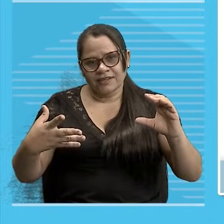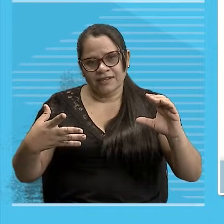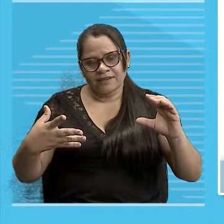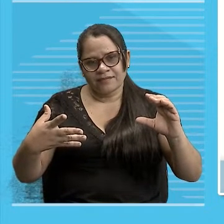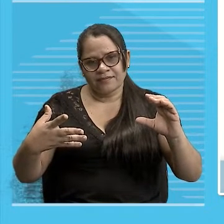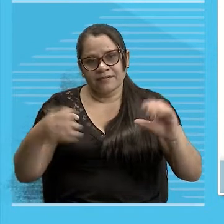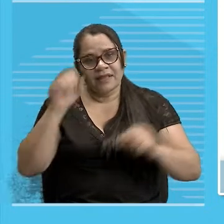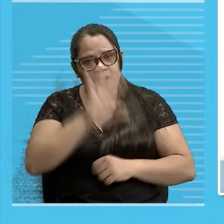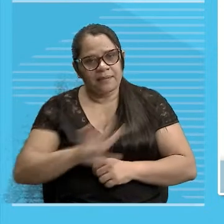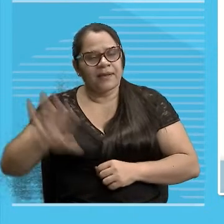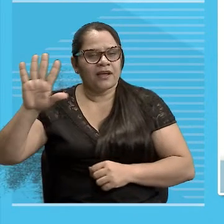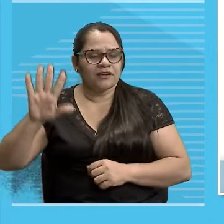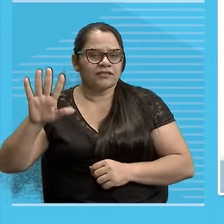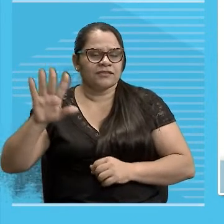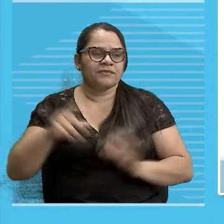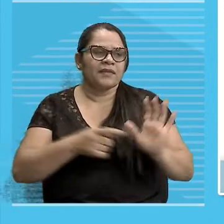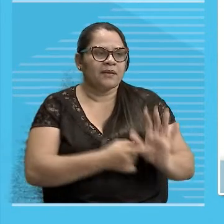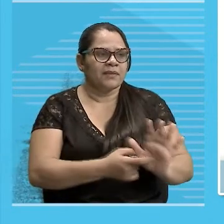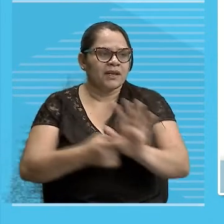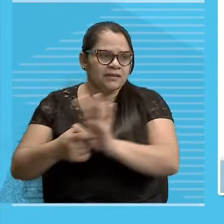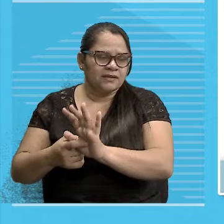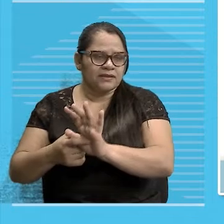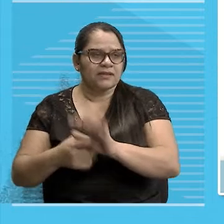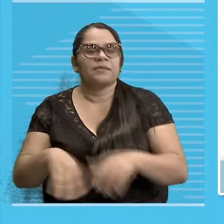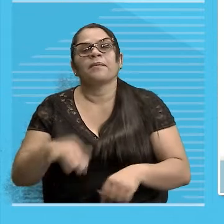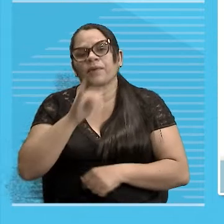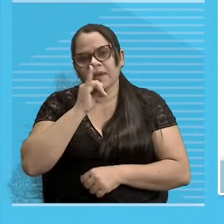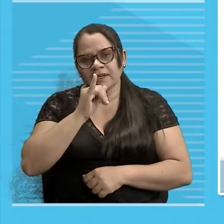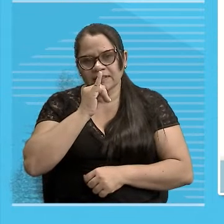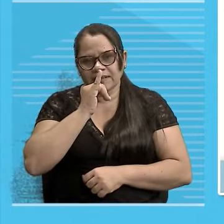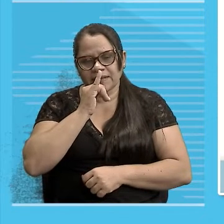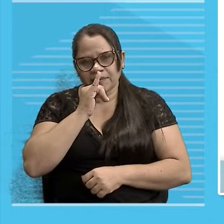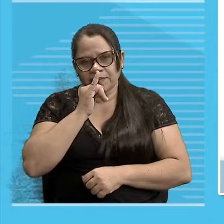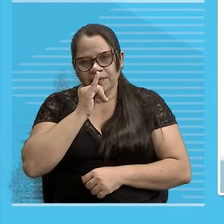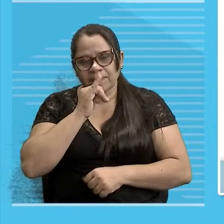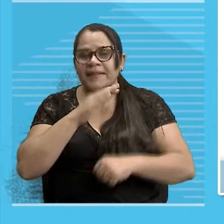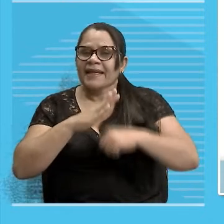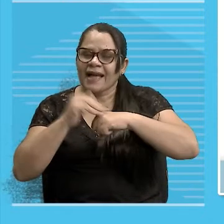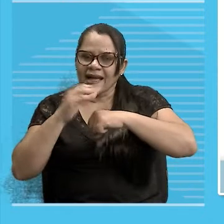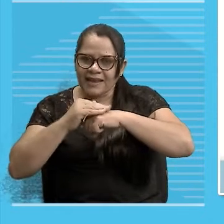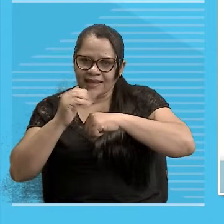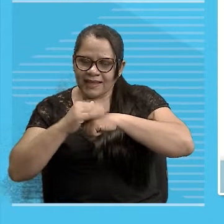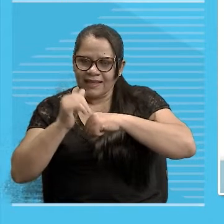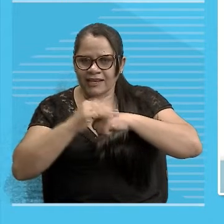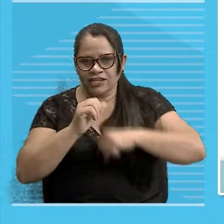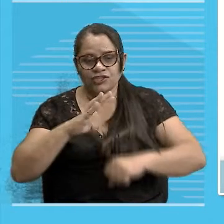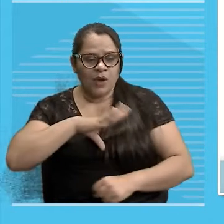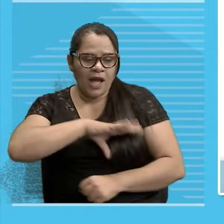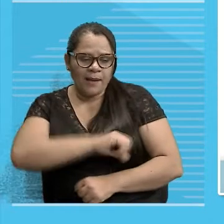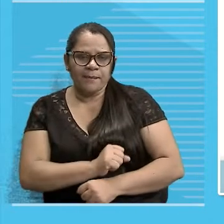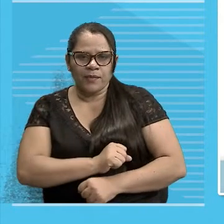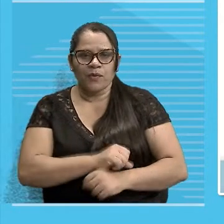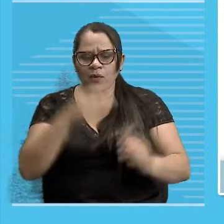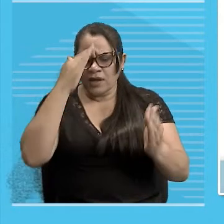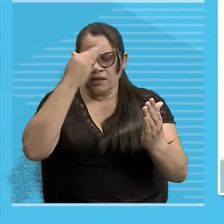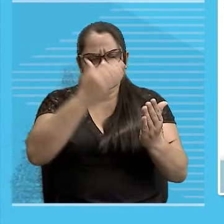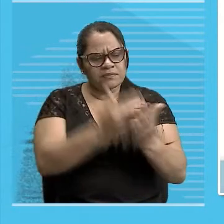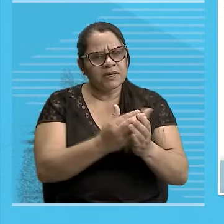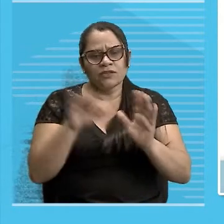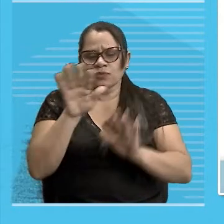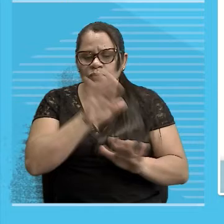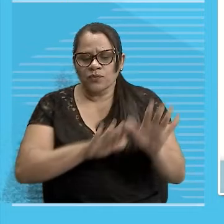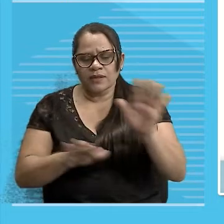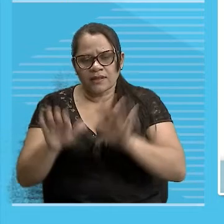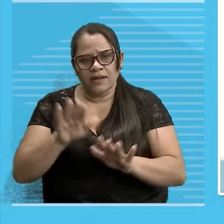aí Enquanto substantivo Abstrato Carinho Afetividade Amor Respeito Cuidado